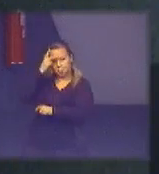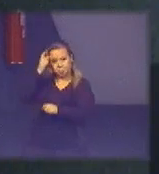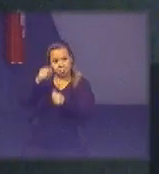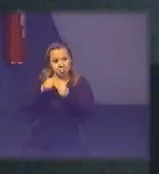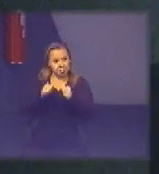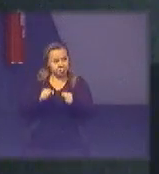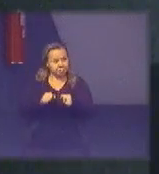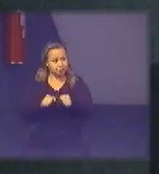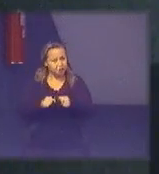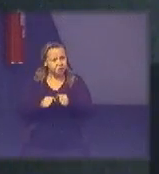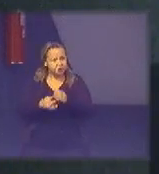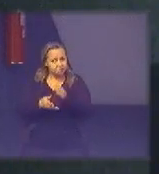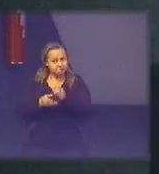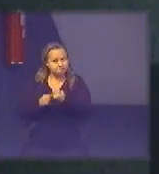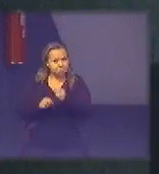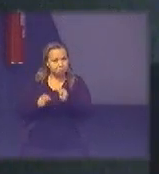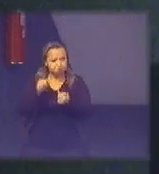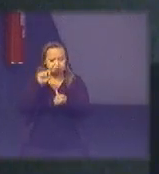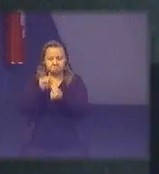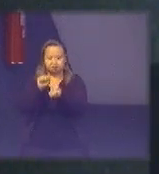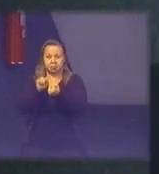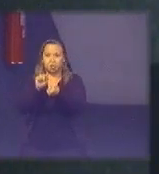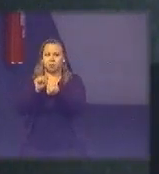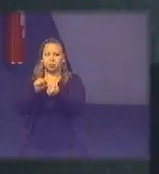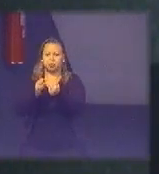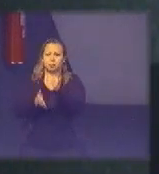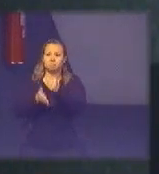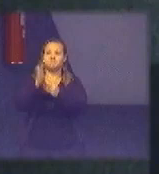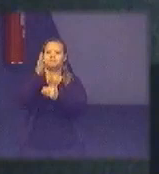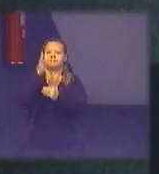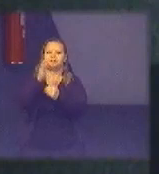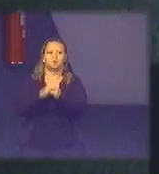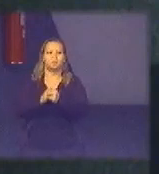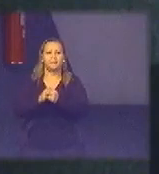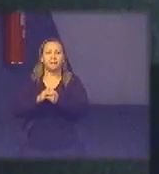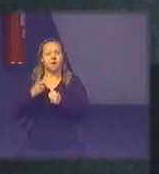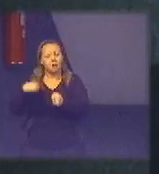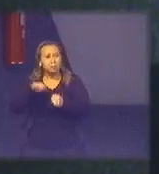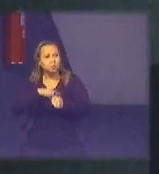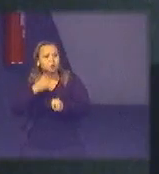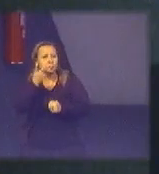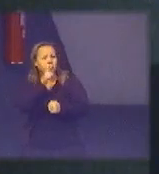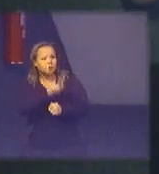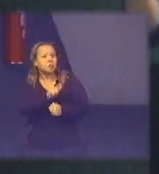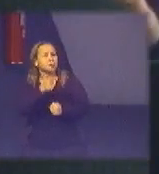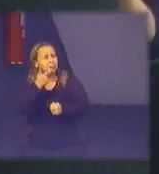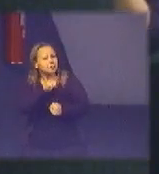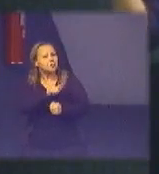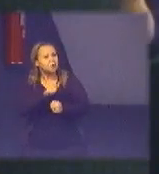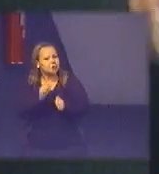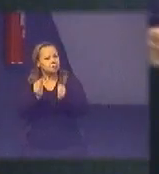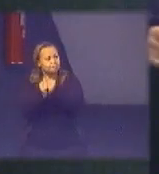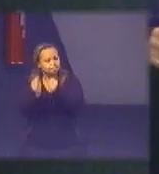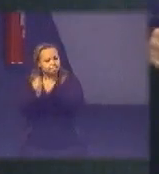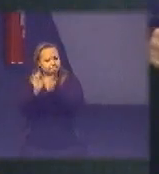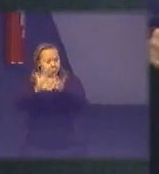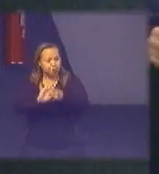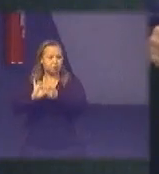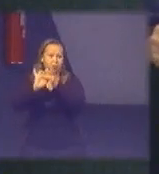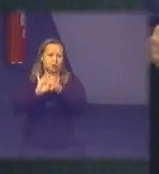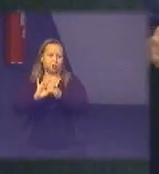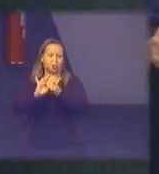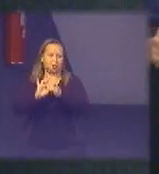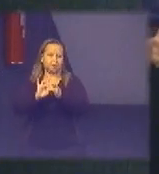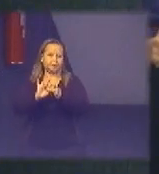correção de rumo para eles irem e a gente conseguir pegar carona nisso porque senão e aí de novo